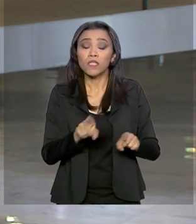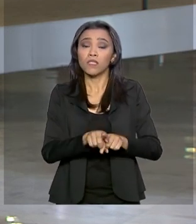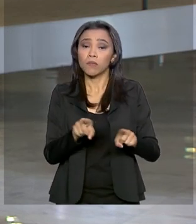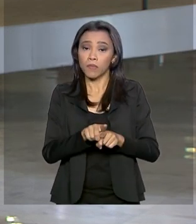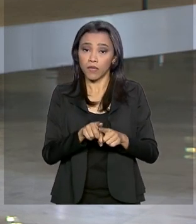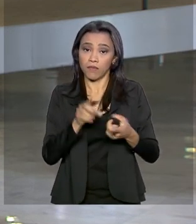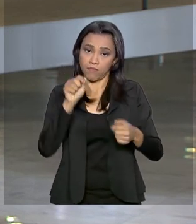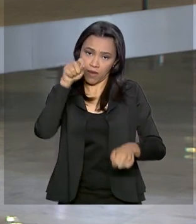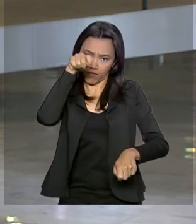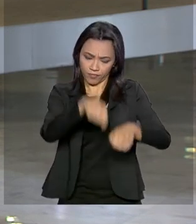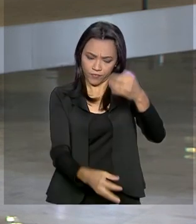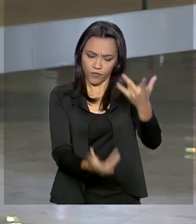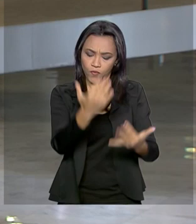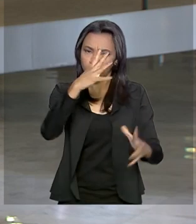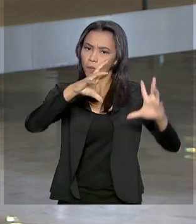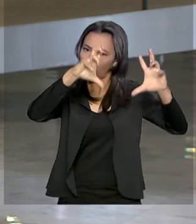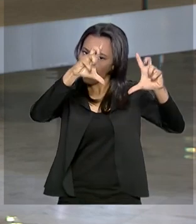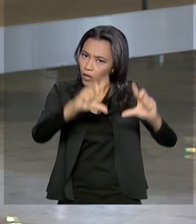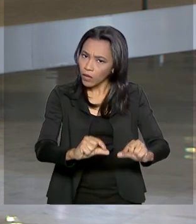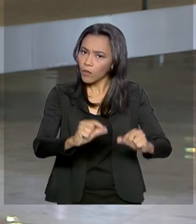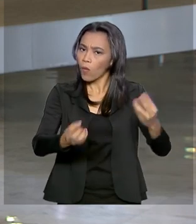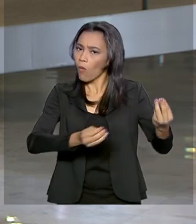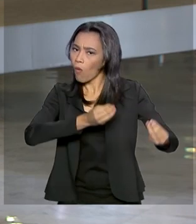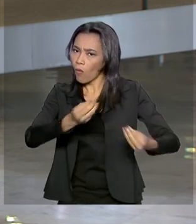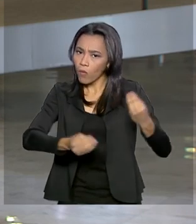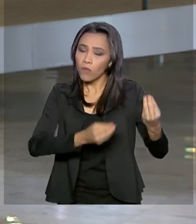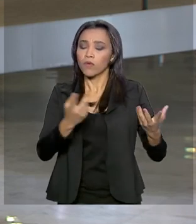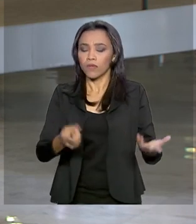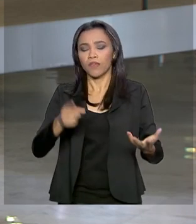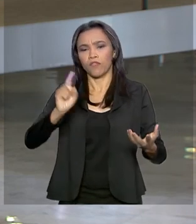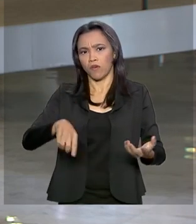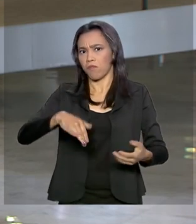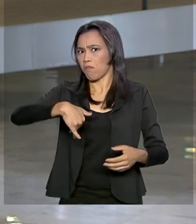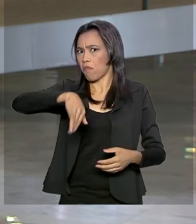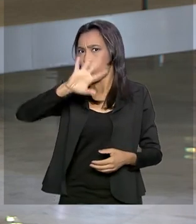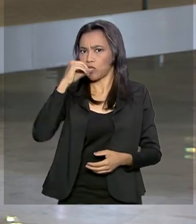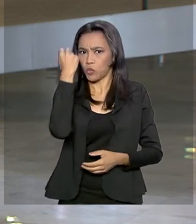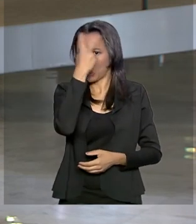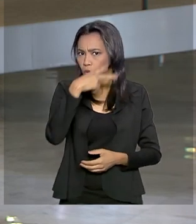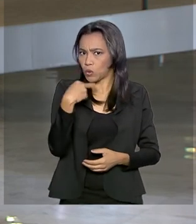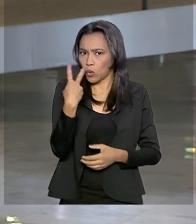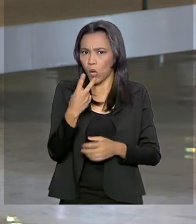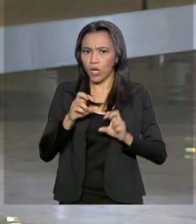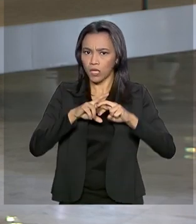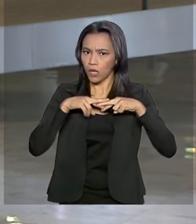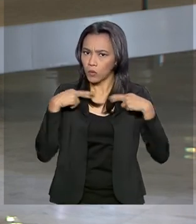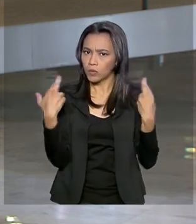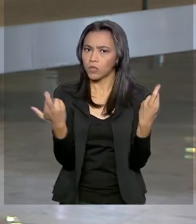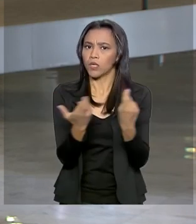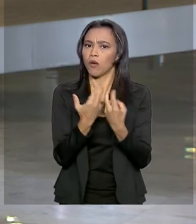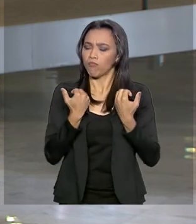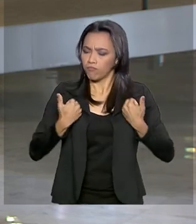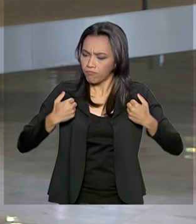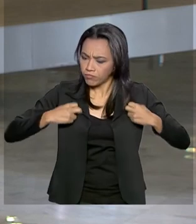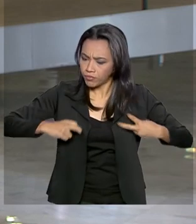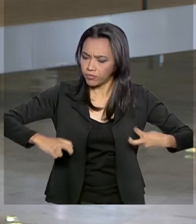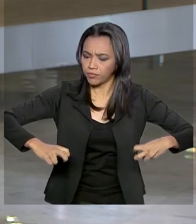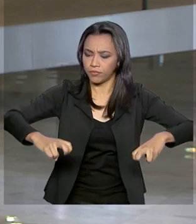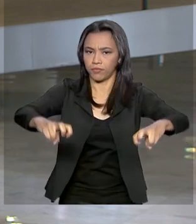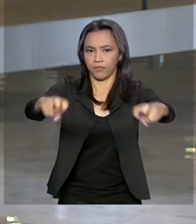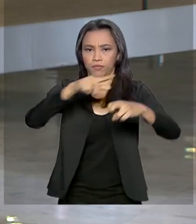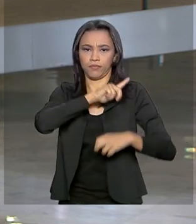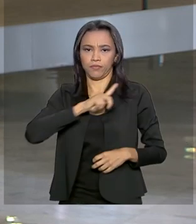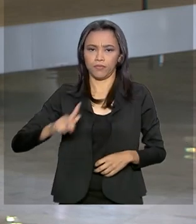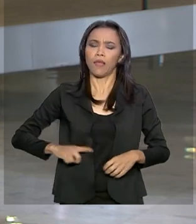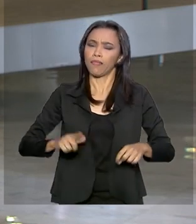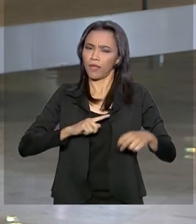florestais. Em um encontro com o presidente Jair Bolsonaro, que durou mais de duas horas, esse encontro também contou com a participação de